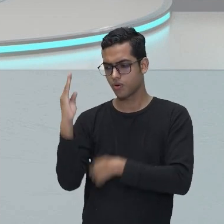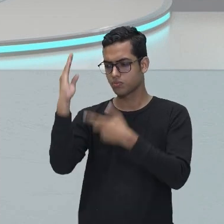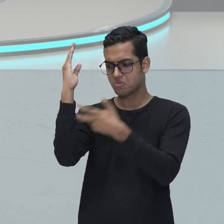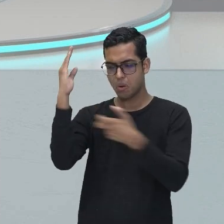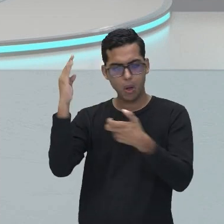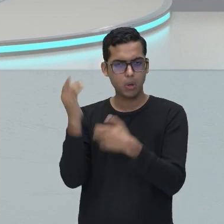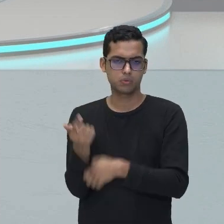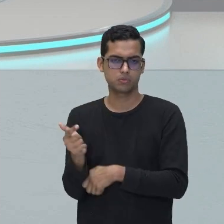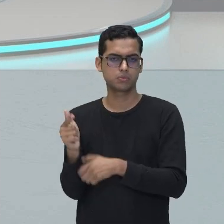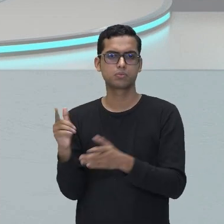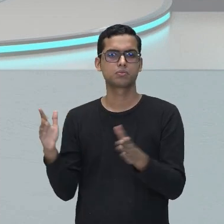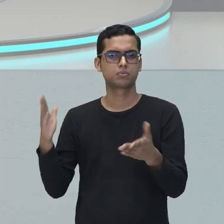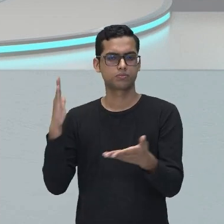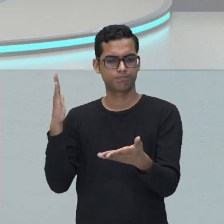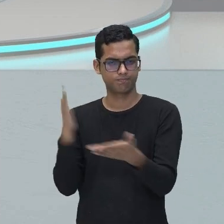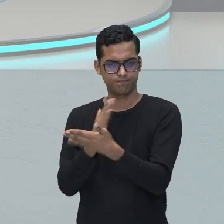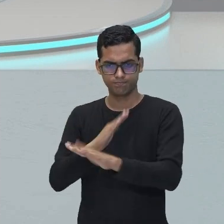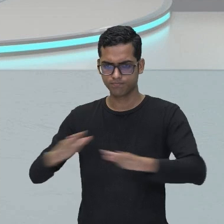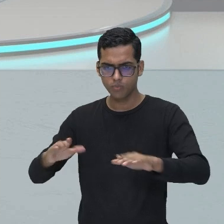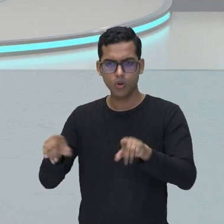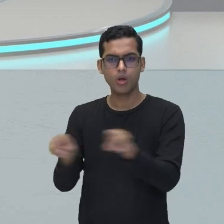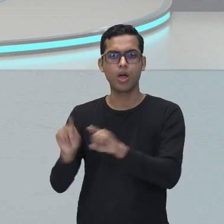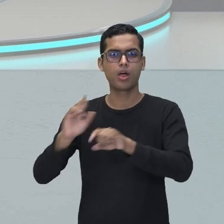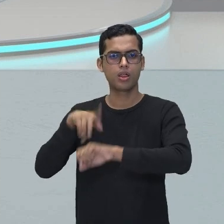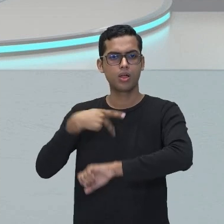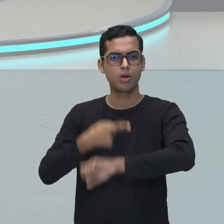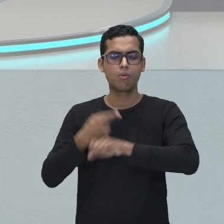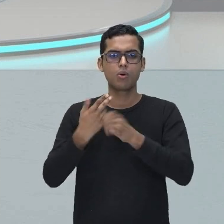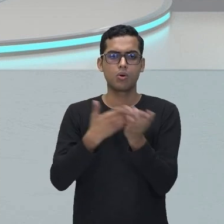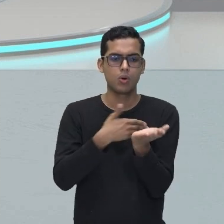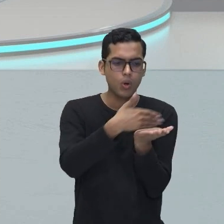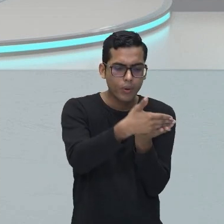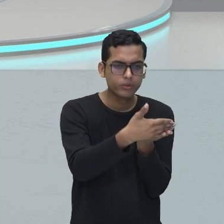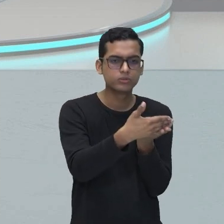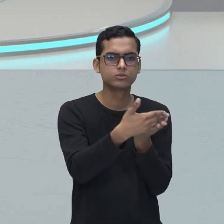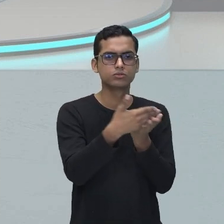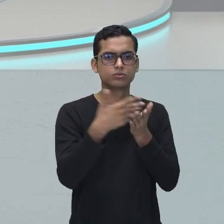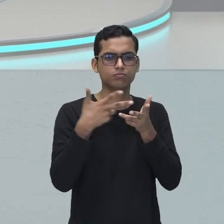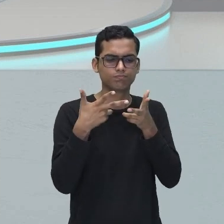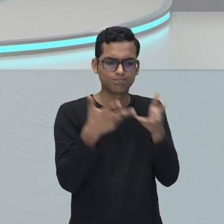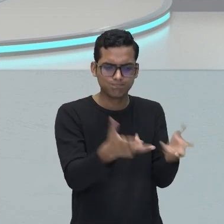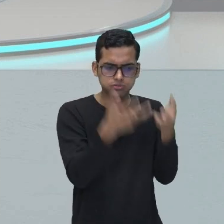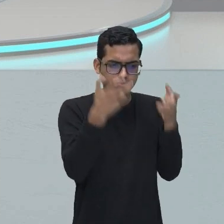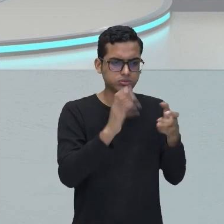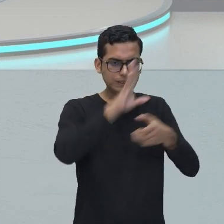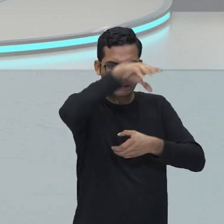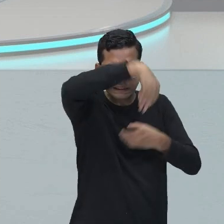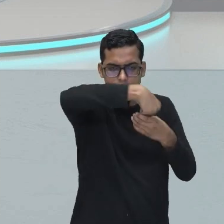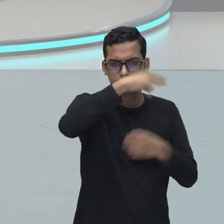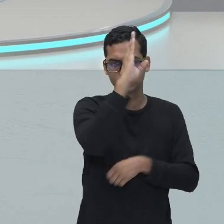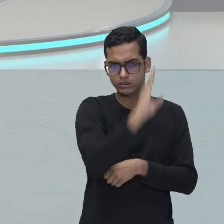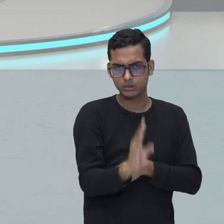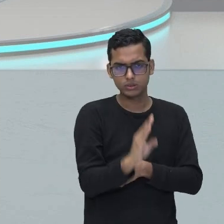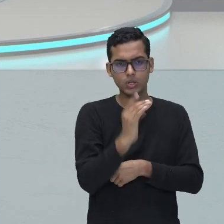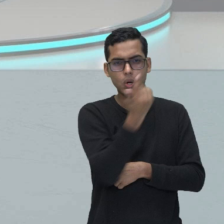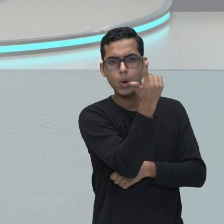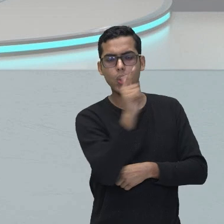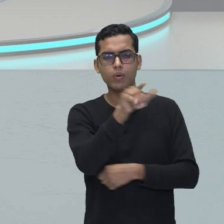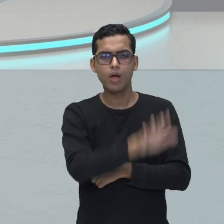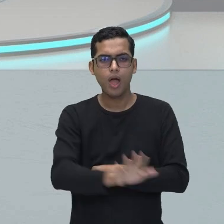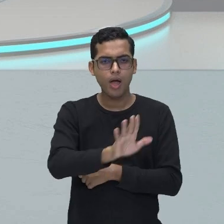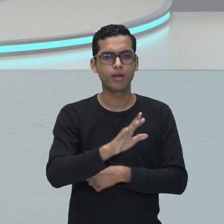eles deveriam entrar para o Brasil. Por isso, entradas e bandeiras, não é? E aí, o mapa do Brasil, o tipo